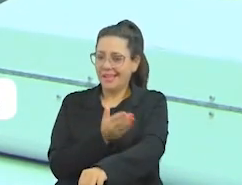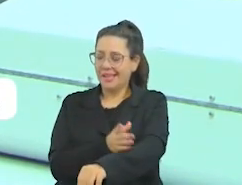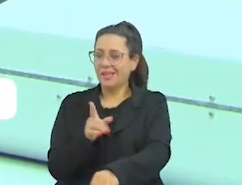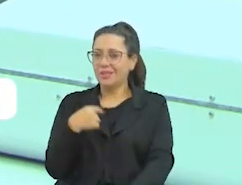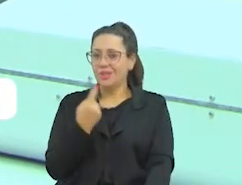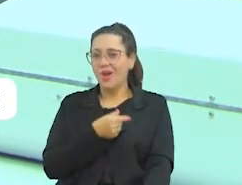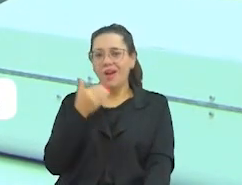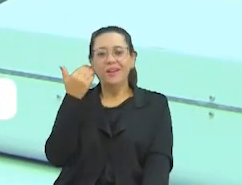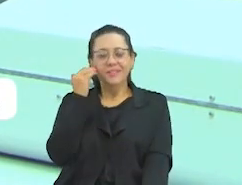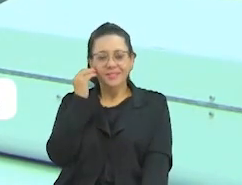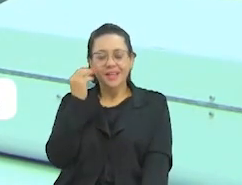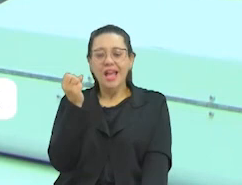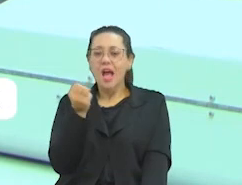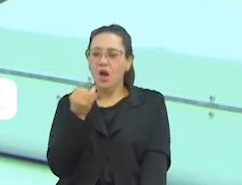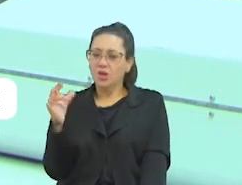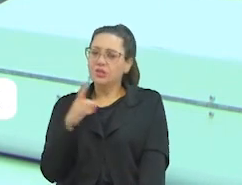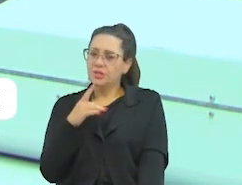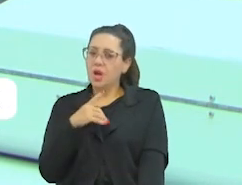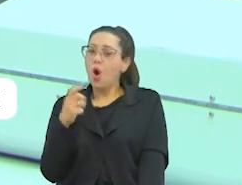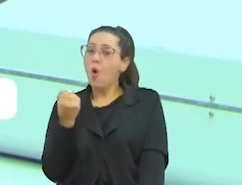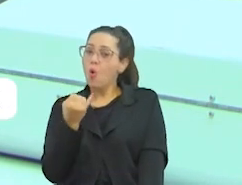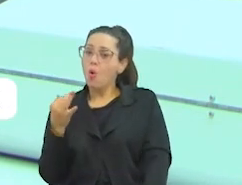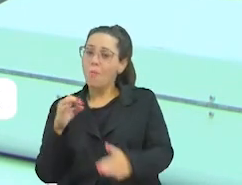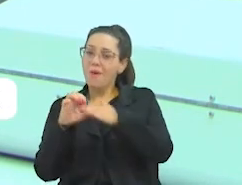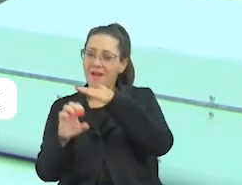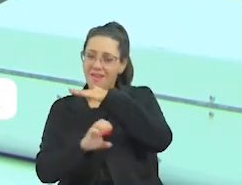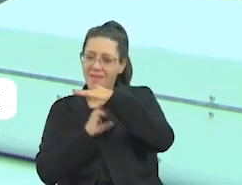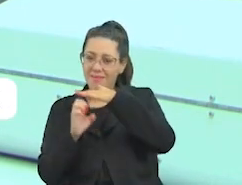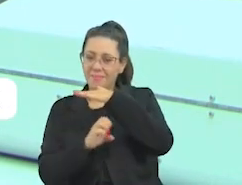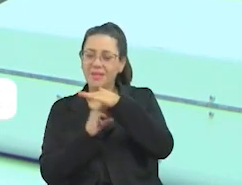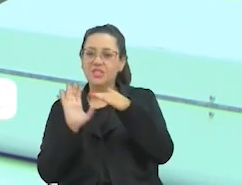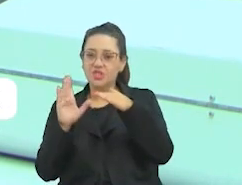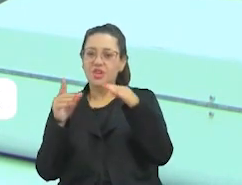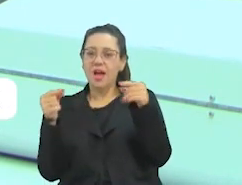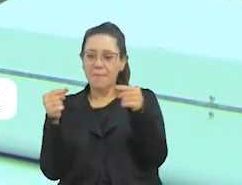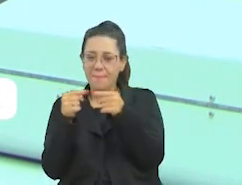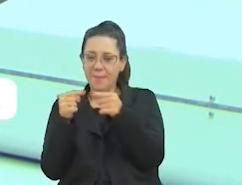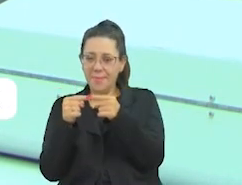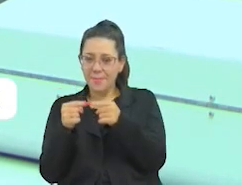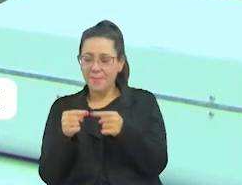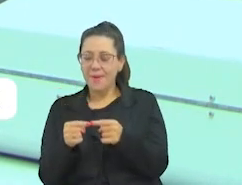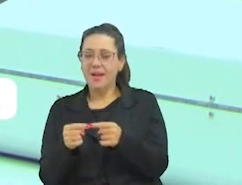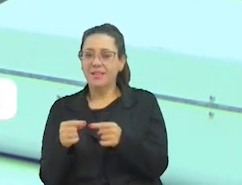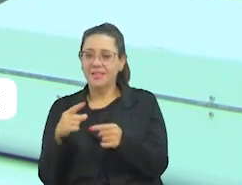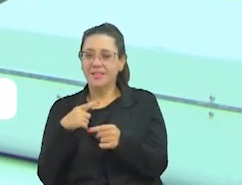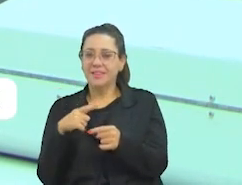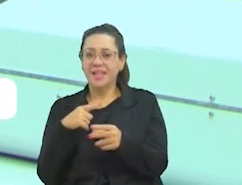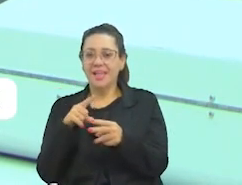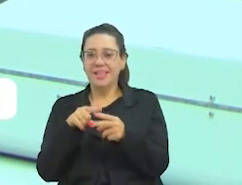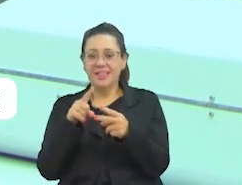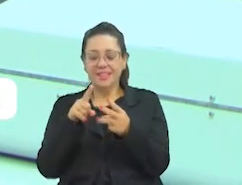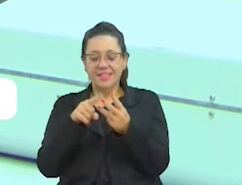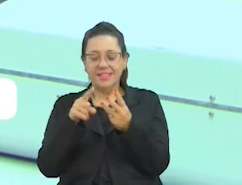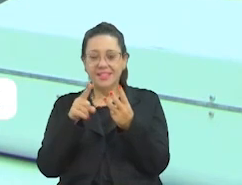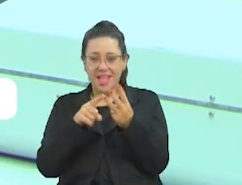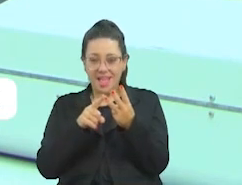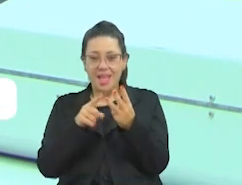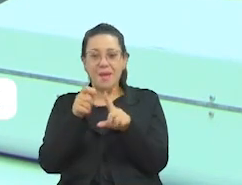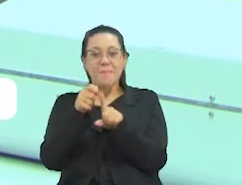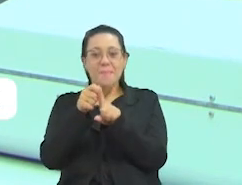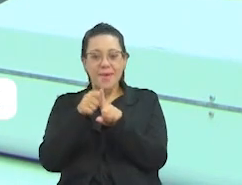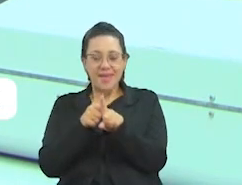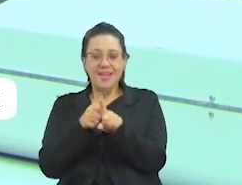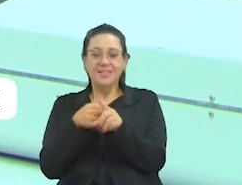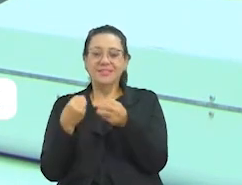nós já temos algumas parcerias com algumas empresas, empresas que já, hoje nós temos em três empresas, doações mensais de